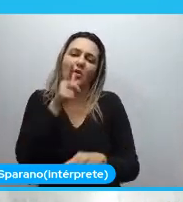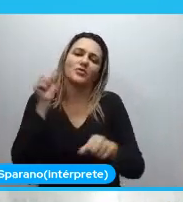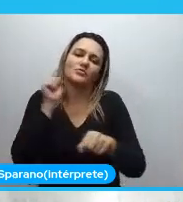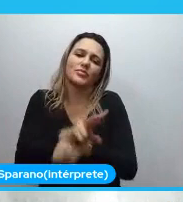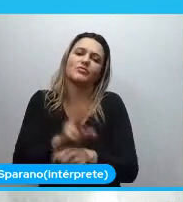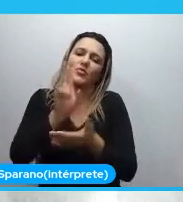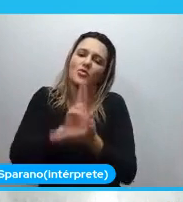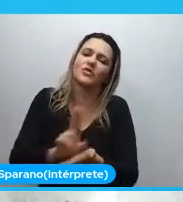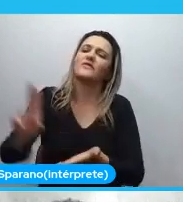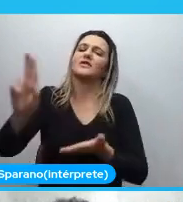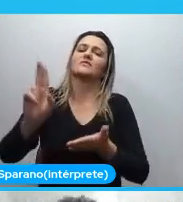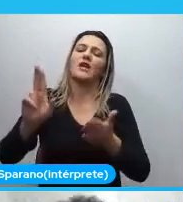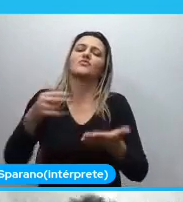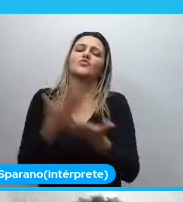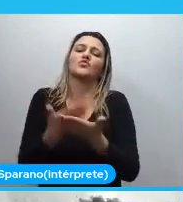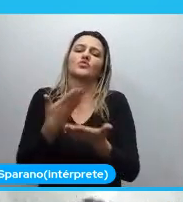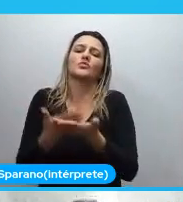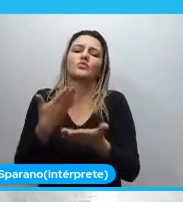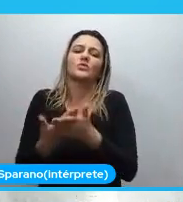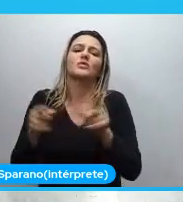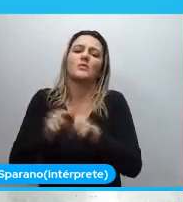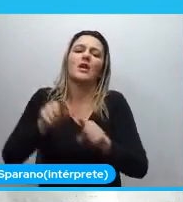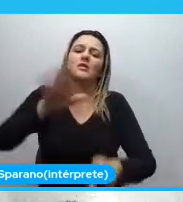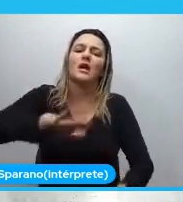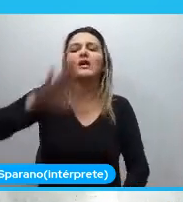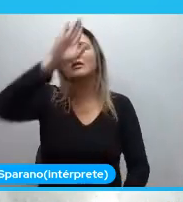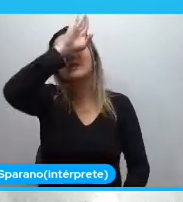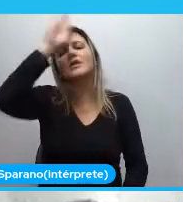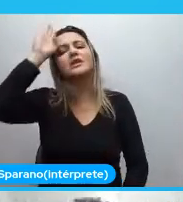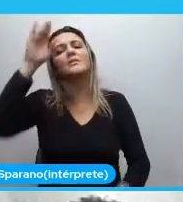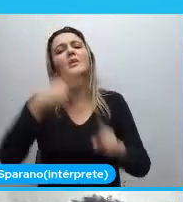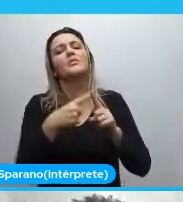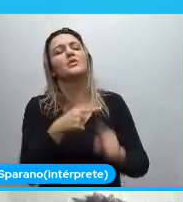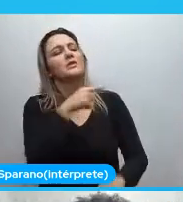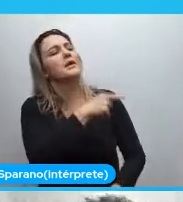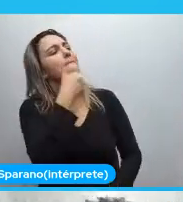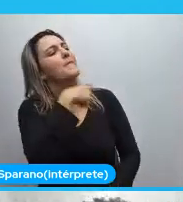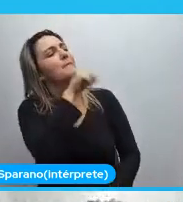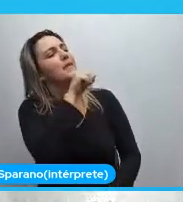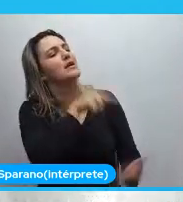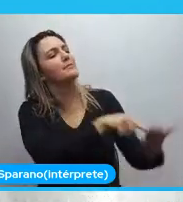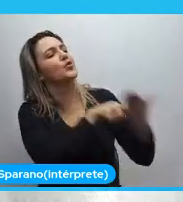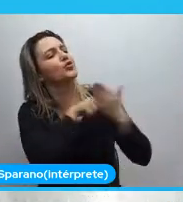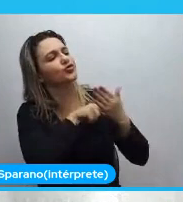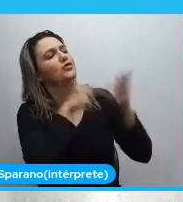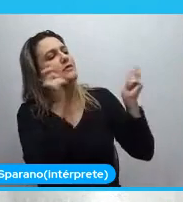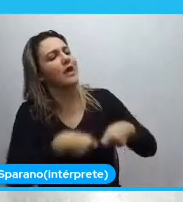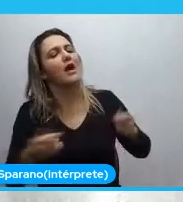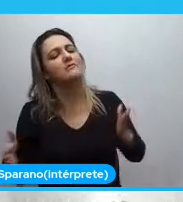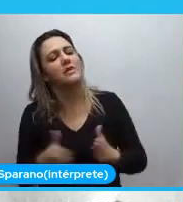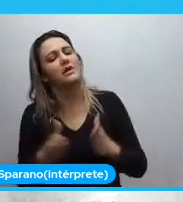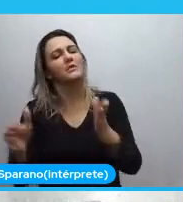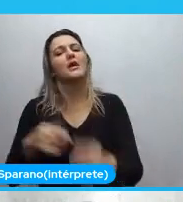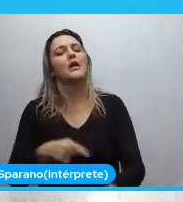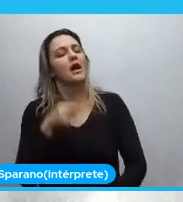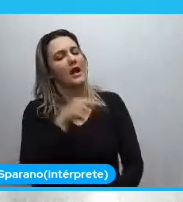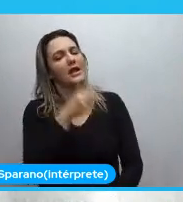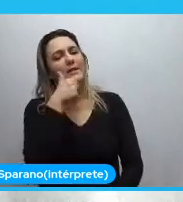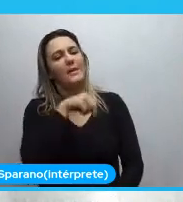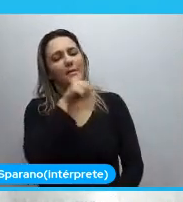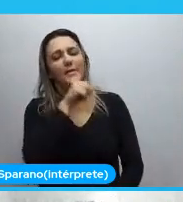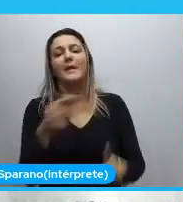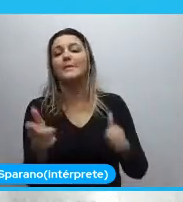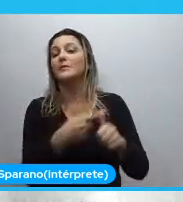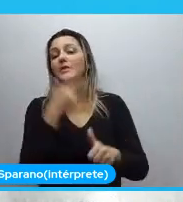Eu posso chegar nas questões acadêmicas. Porque ela mostrou que existia esse caminho. E ela foi a primeira pessoa que acreditou em mim.